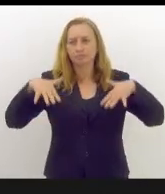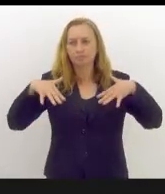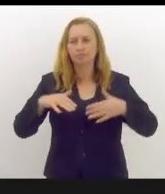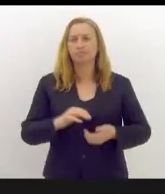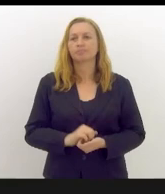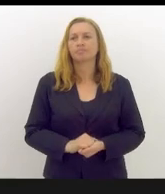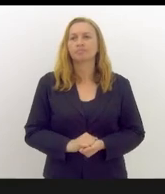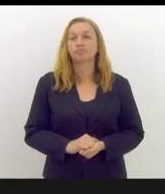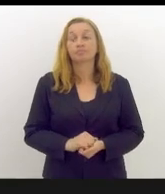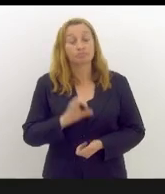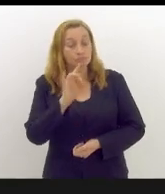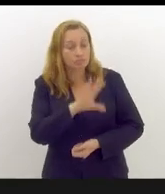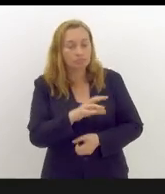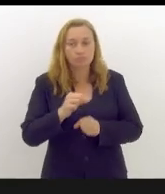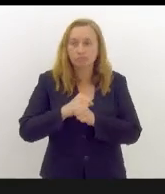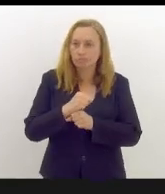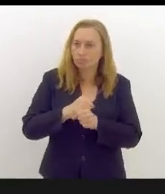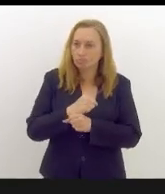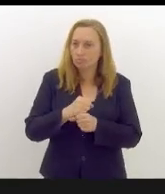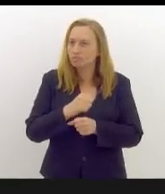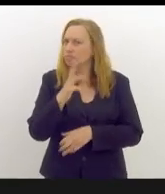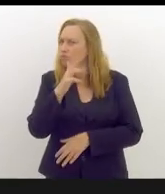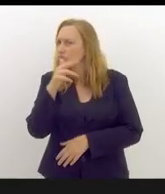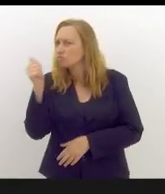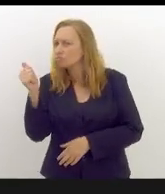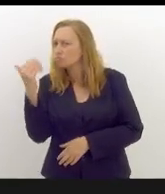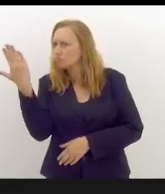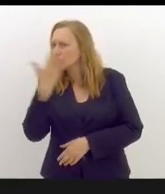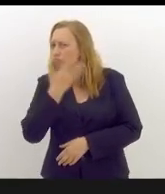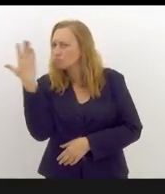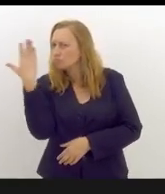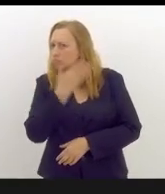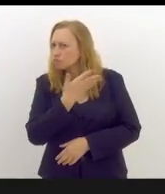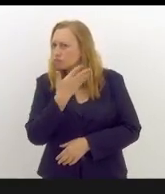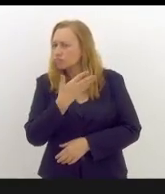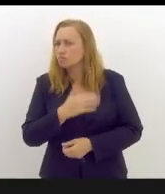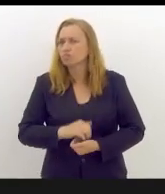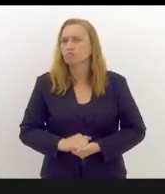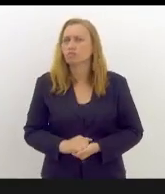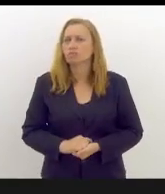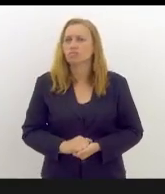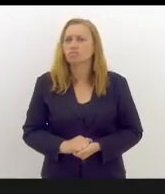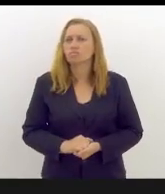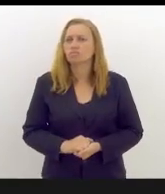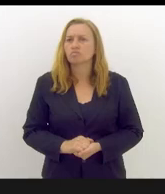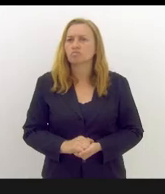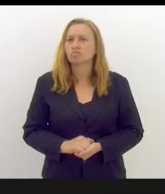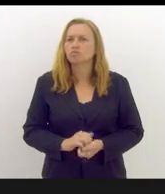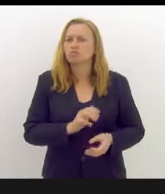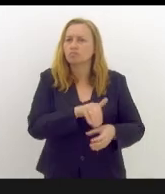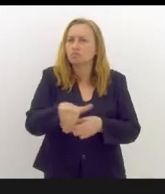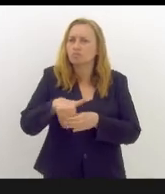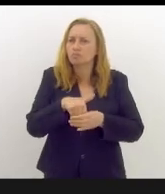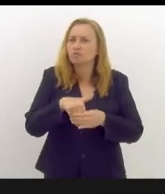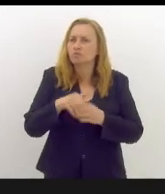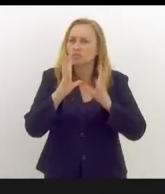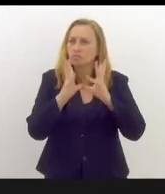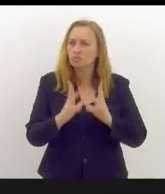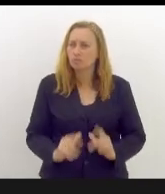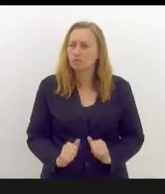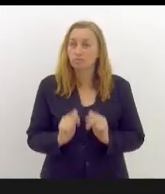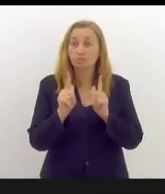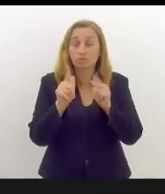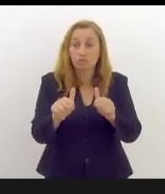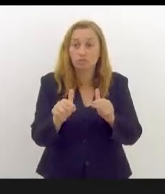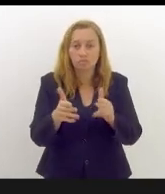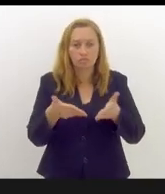que nos últimos anos nunca tinha visto uma eleição tão limpa quanto essa